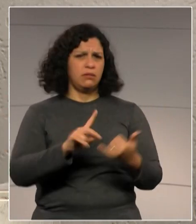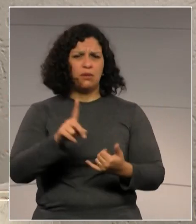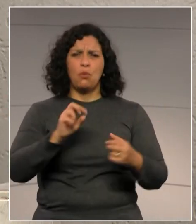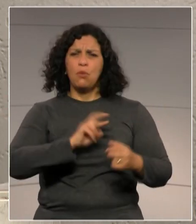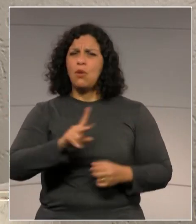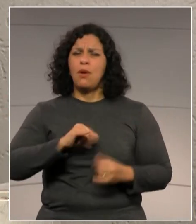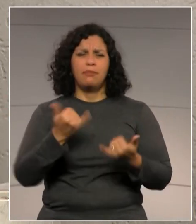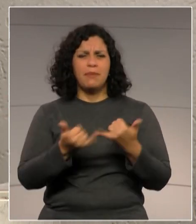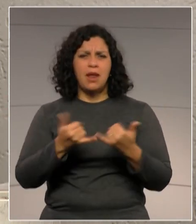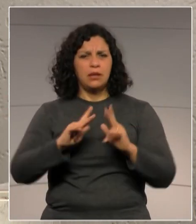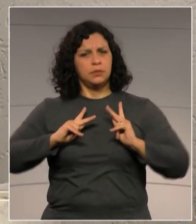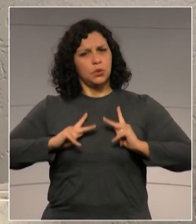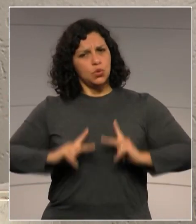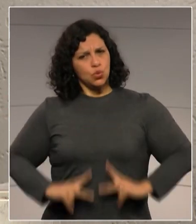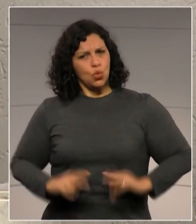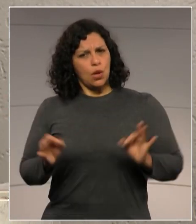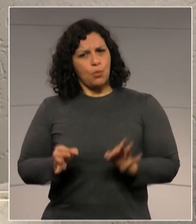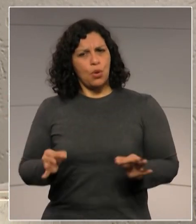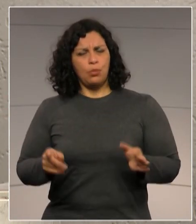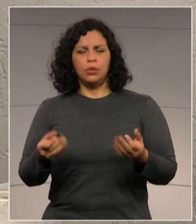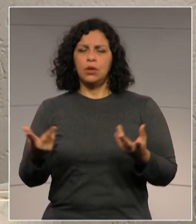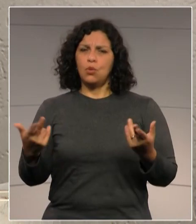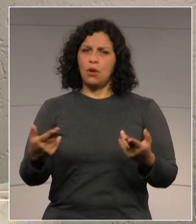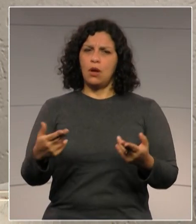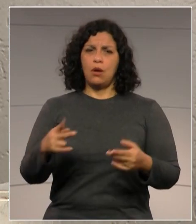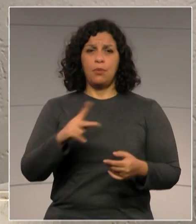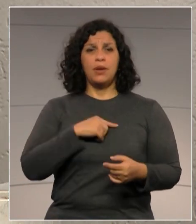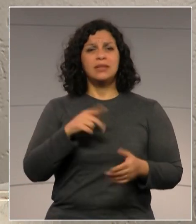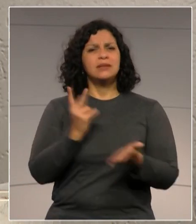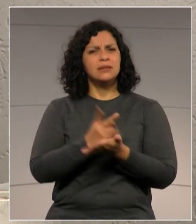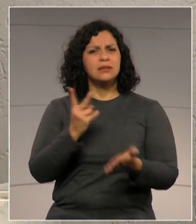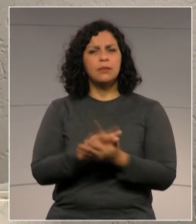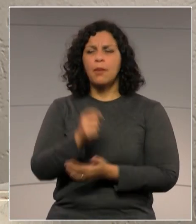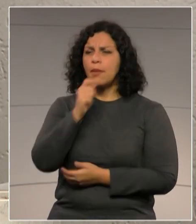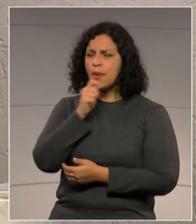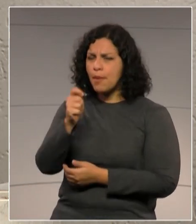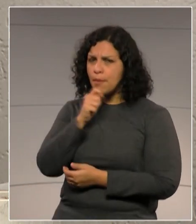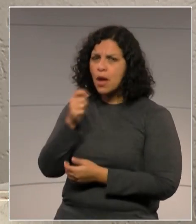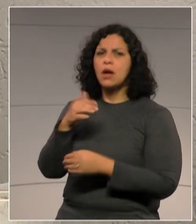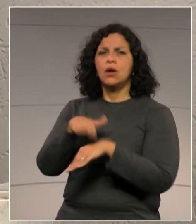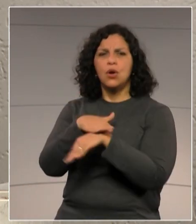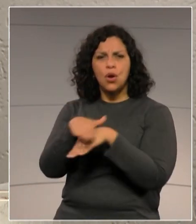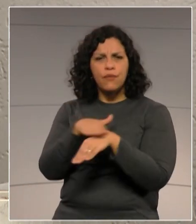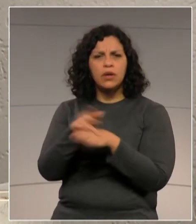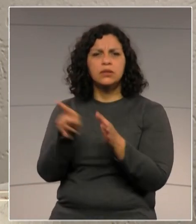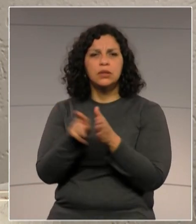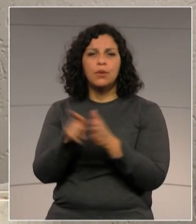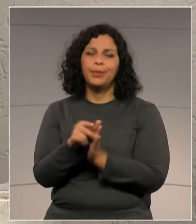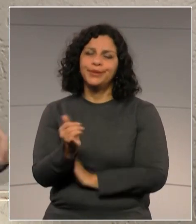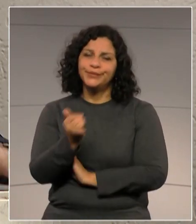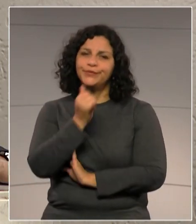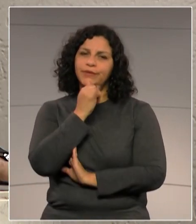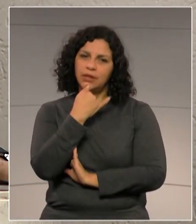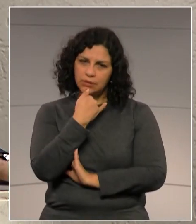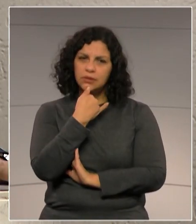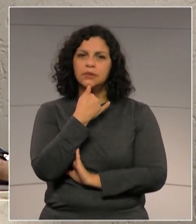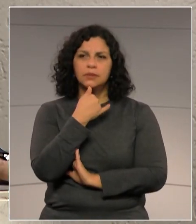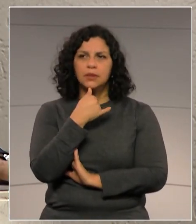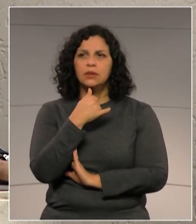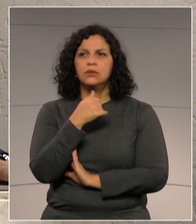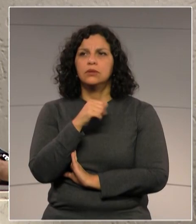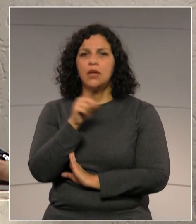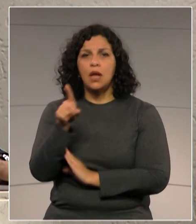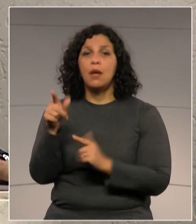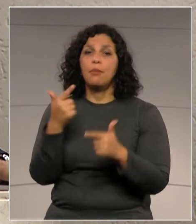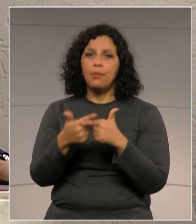presidente da República tem que ter postura de presidente, porque, cada vez que ele vai na imprensa, cada vez que ele fala alguma coisa, infelizmente, é